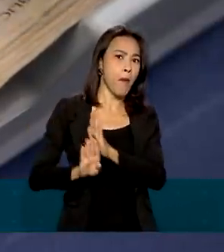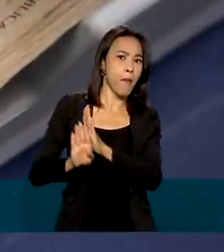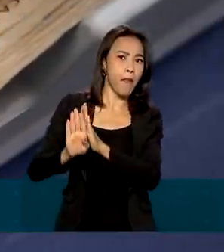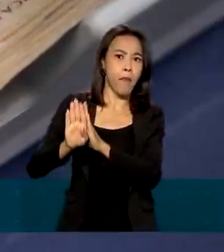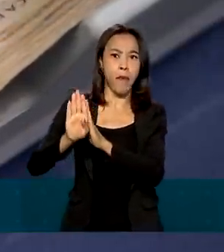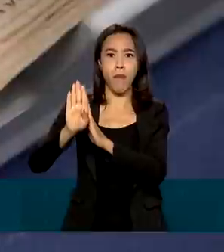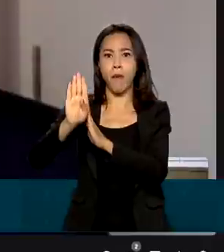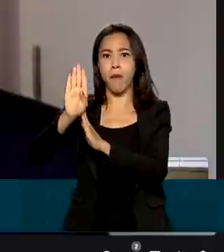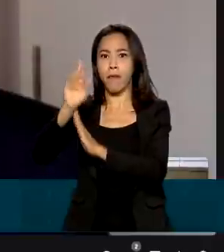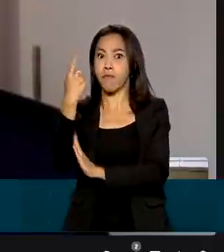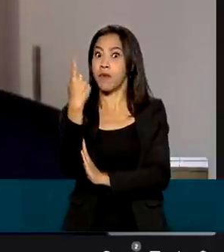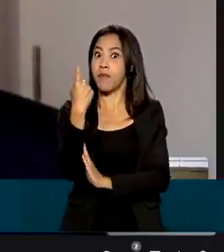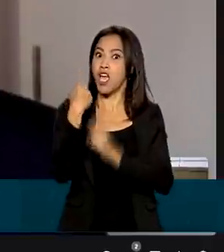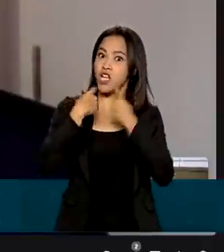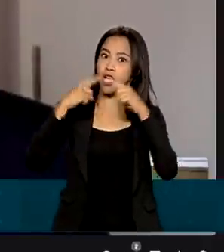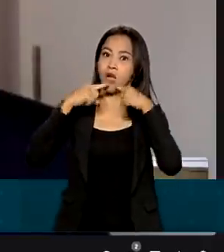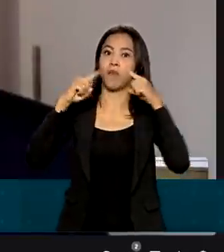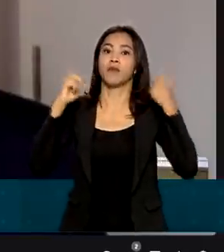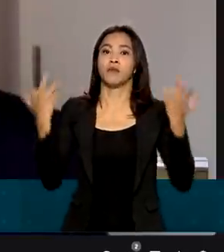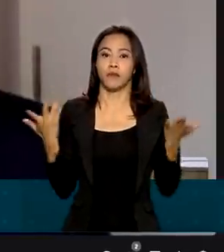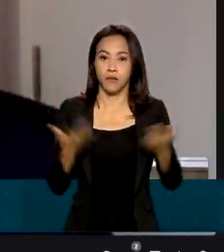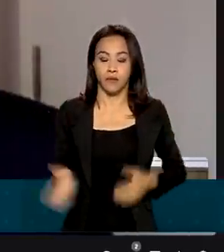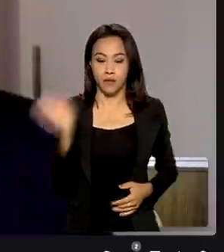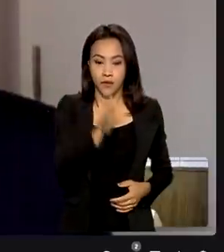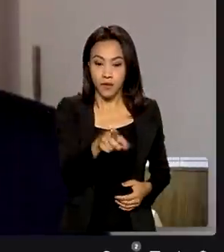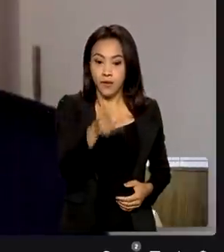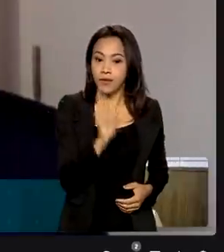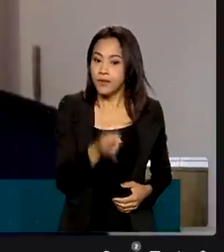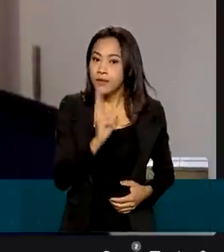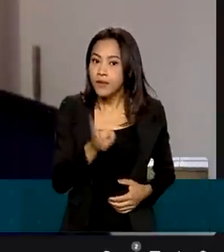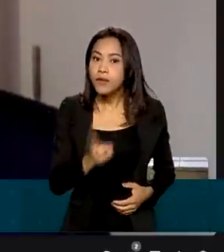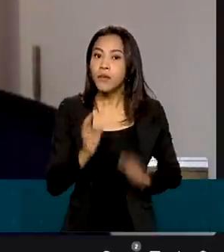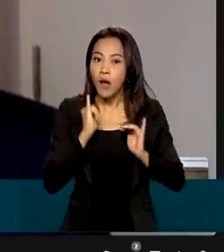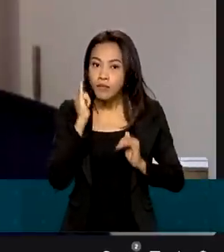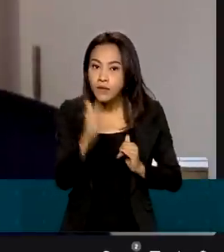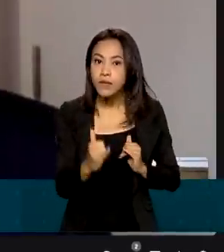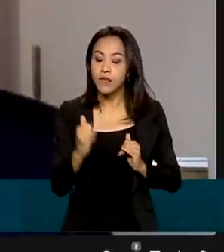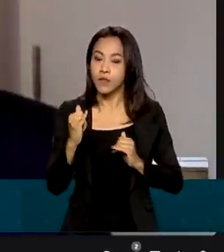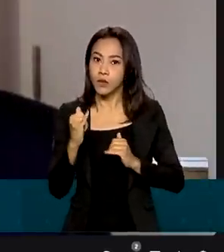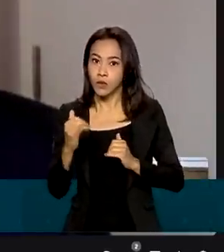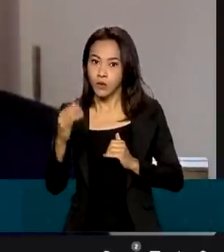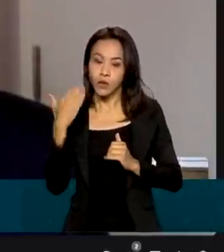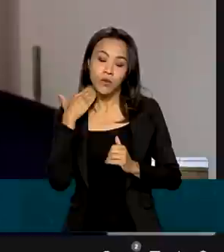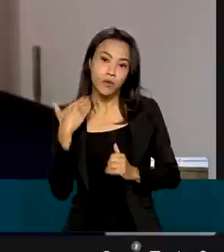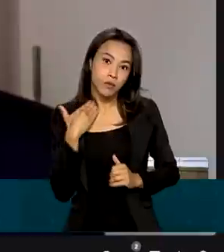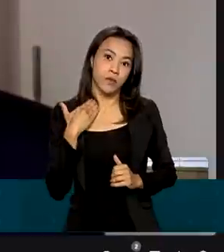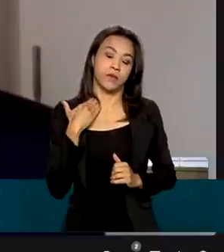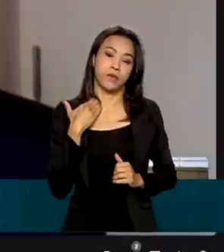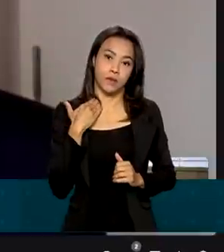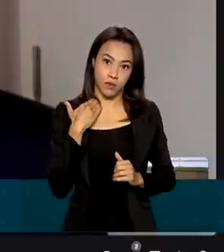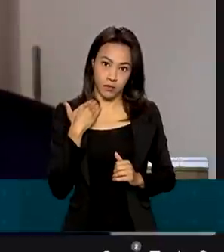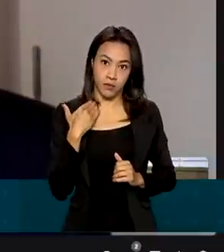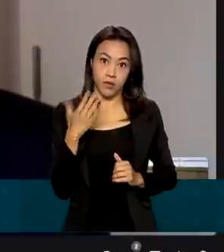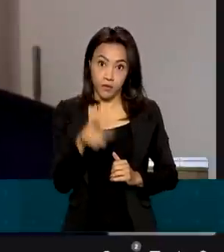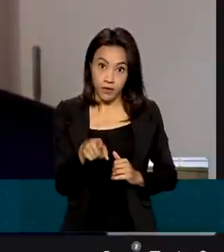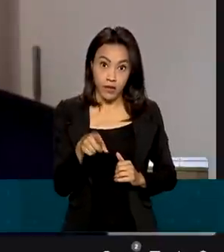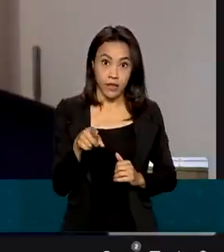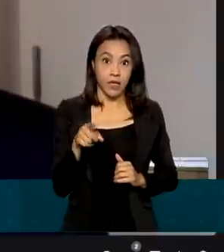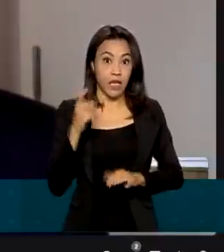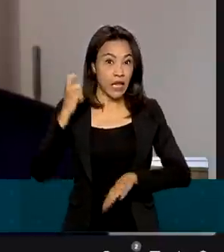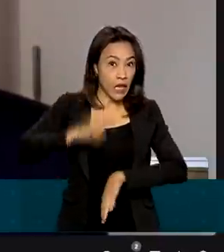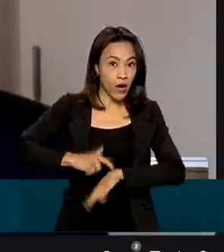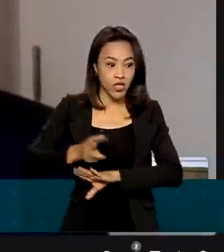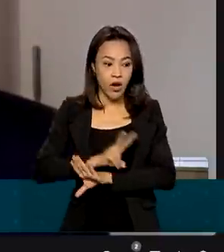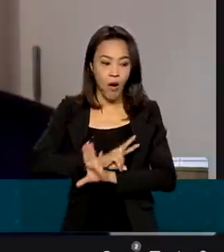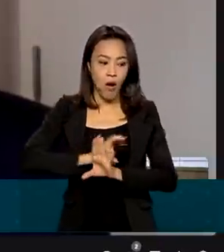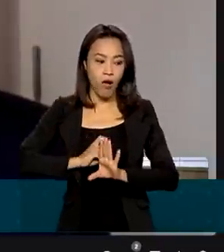das reclamações. Sempre se vincula a questão dos bancos para poder dar legitimidade na hora de fraudar, na hora